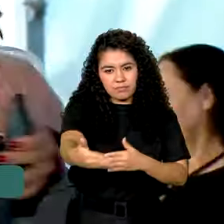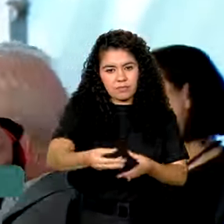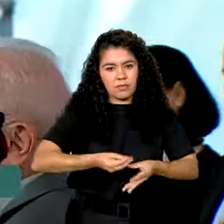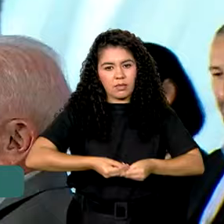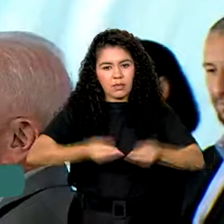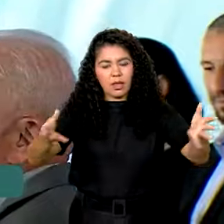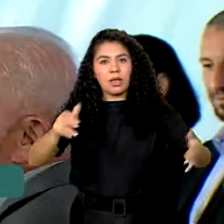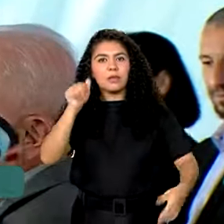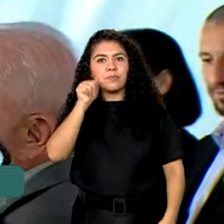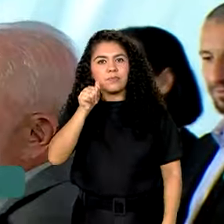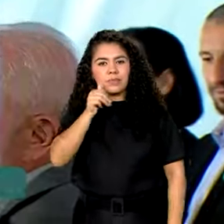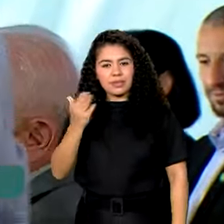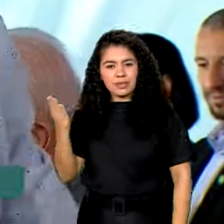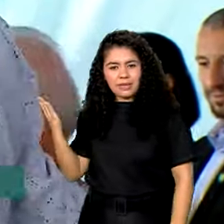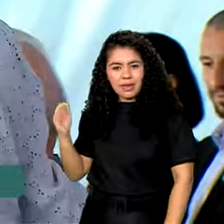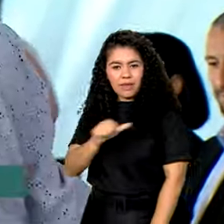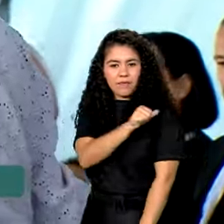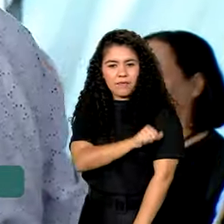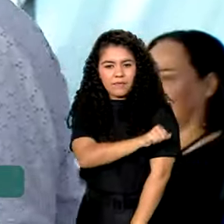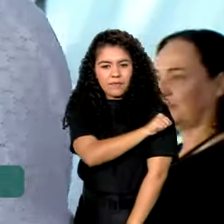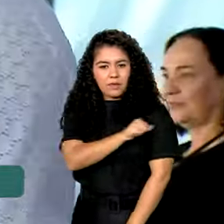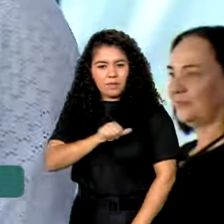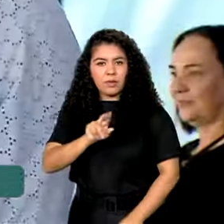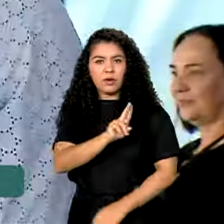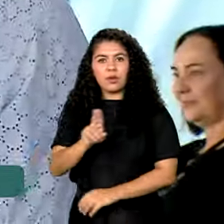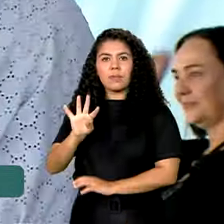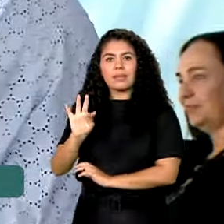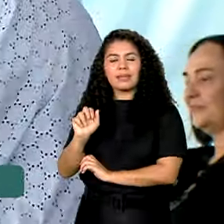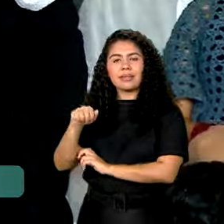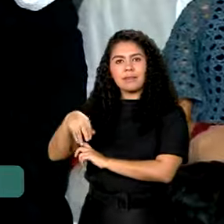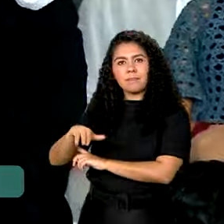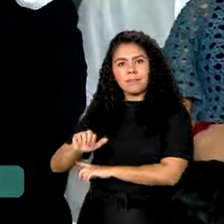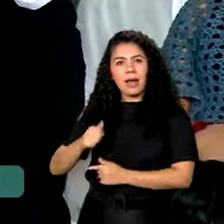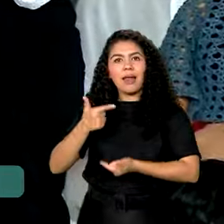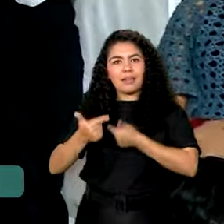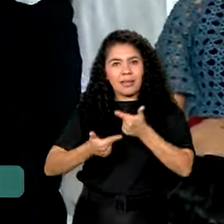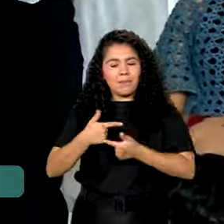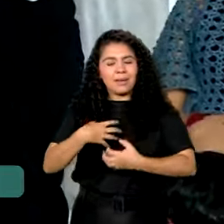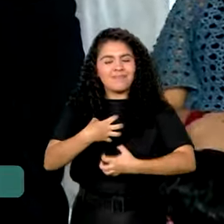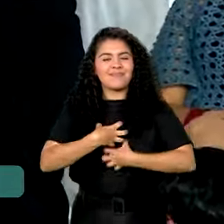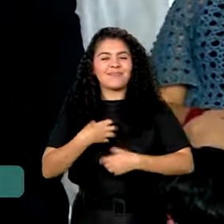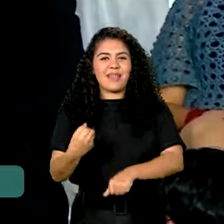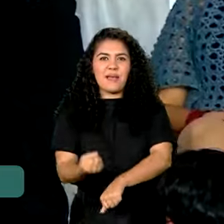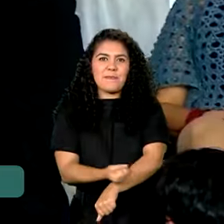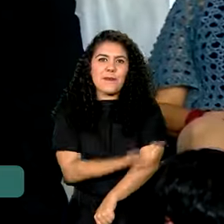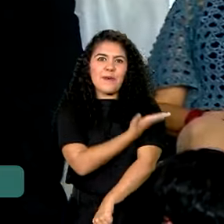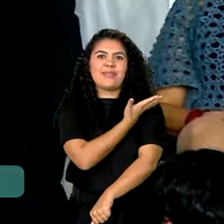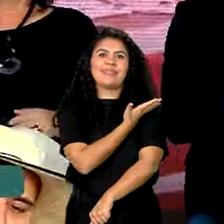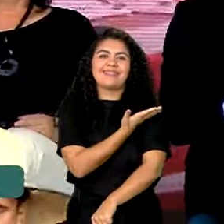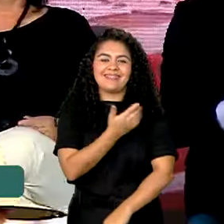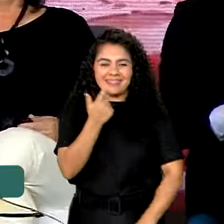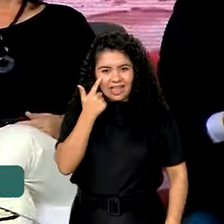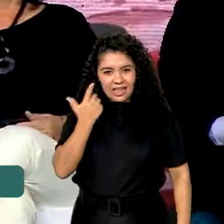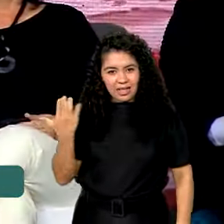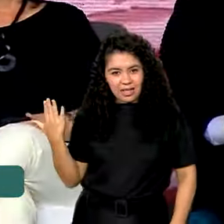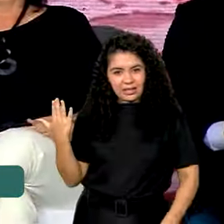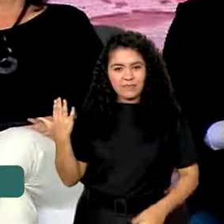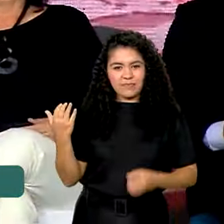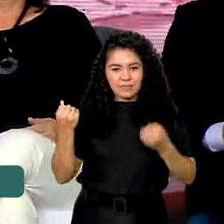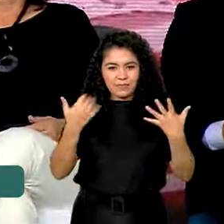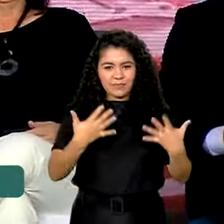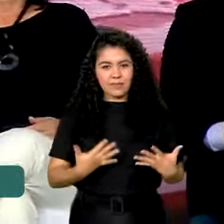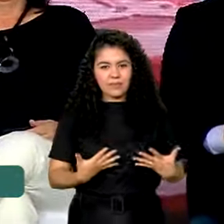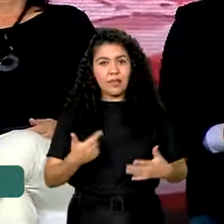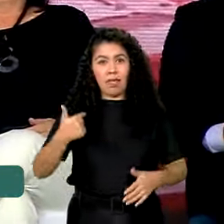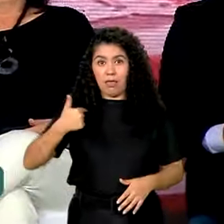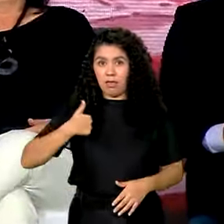enfermeira Tamara, do Serviço de Atendimento Móvel de Urgência, ficou emocionada com as entregas. Representando aqui